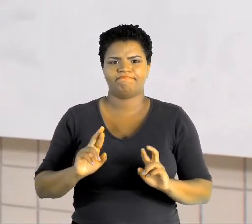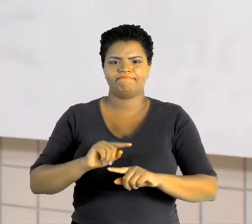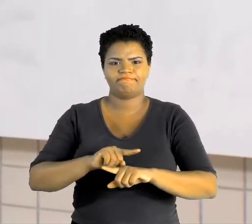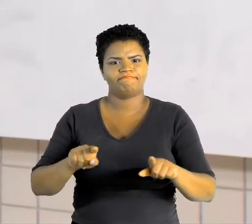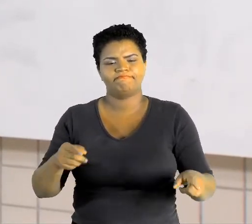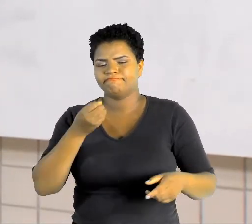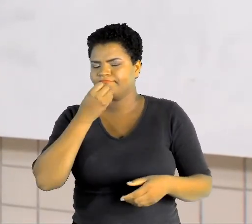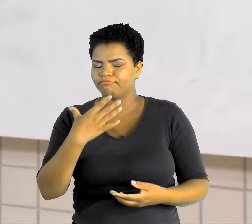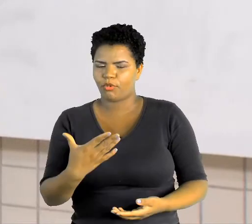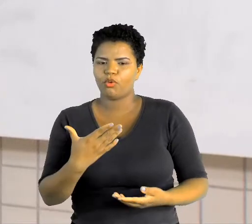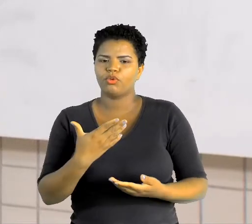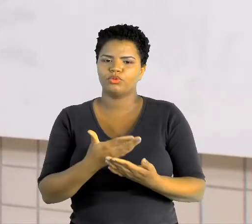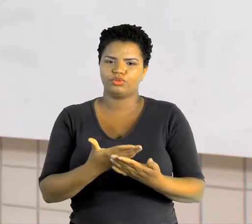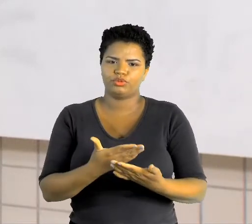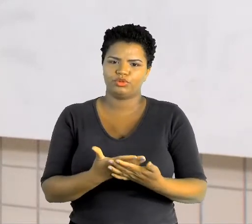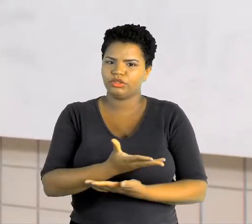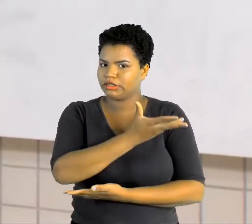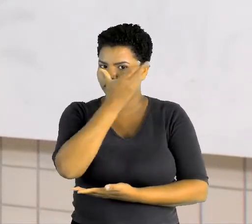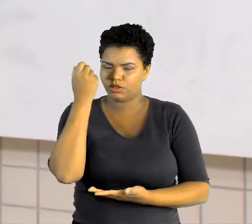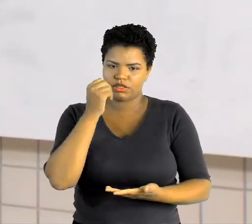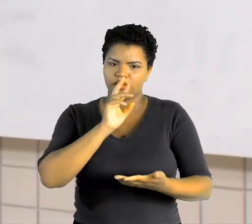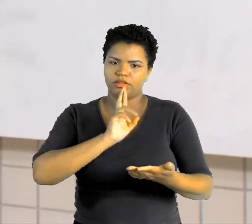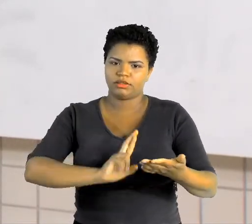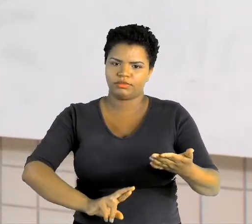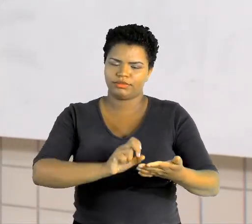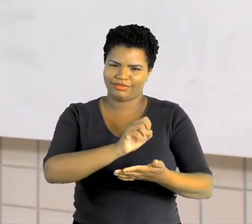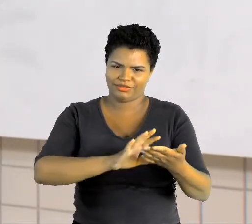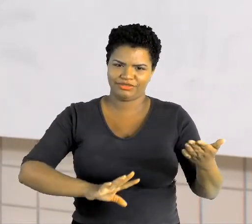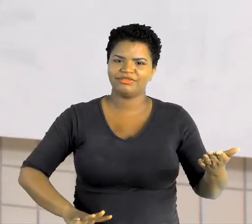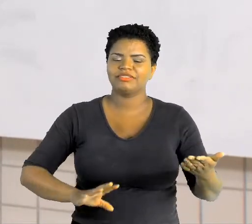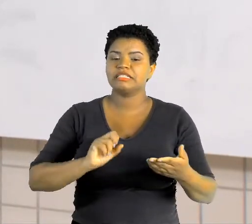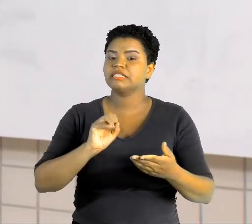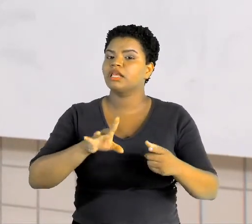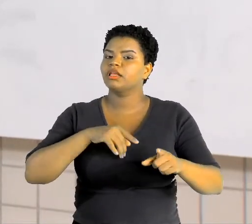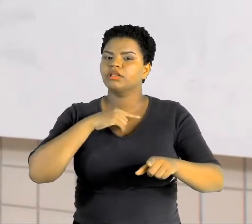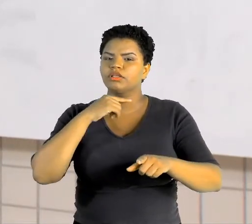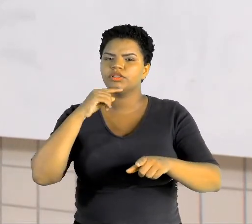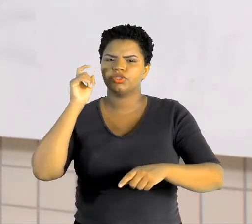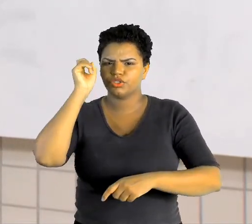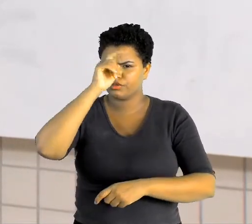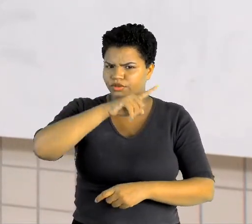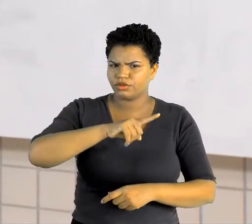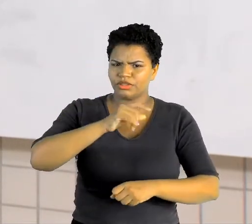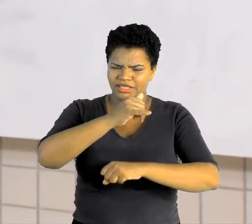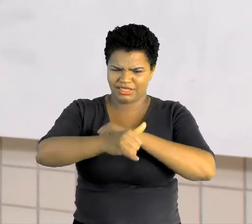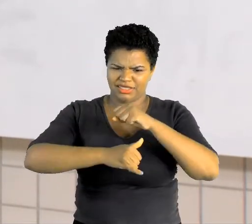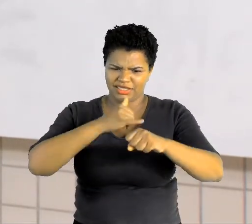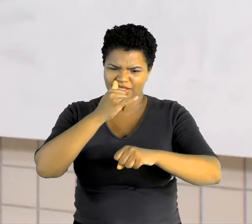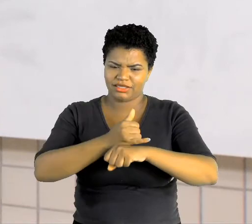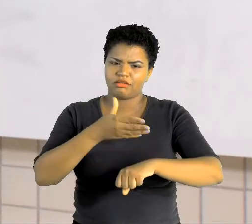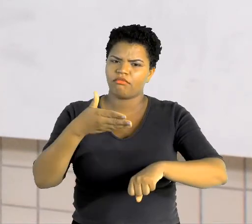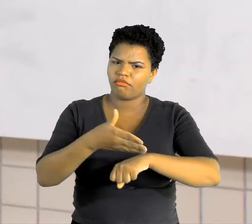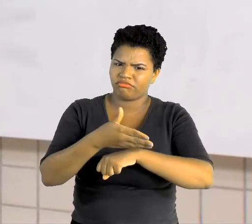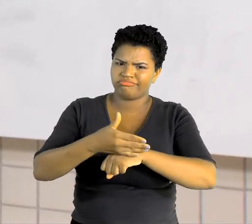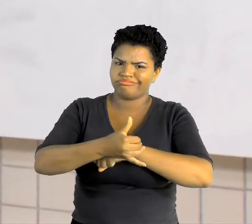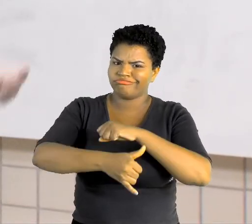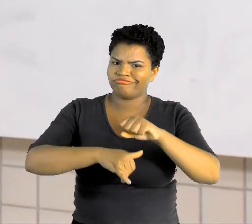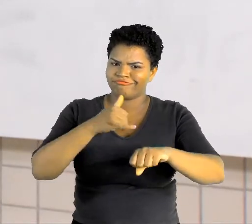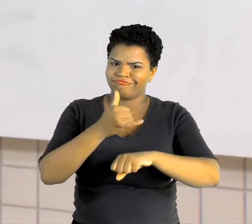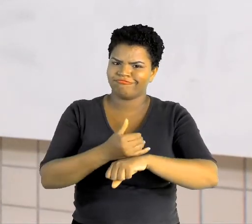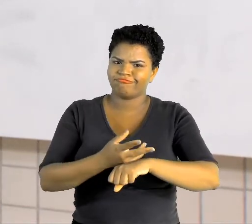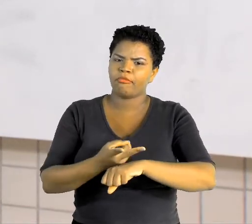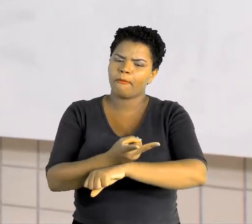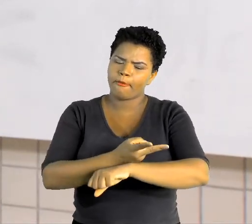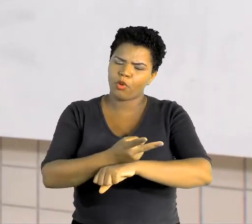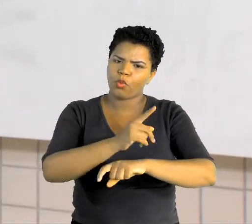estudos. Não esqueçam de fazer as atividades. Se você tem dificuldade com a internet, com o acesso pela internet, busque o